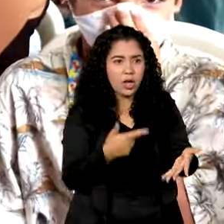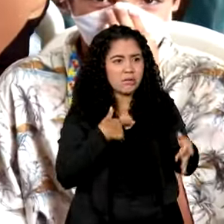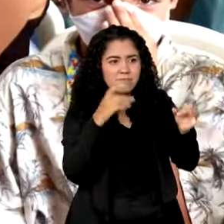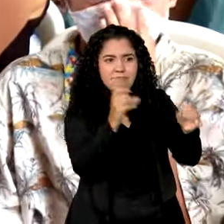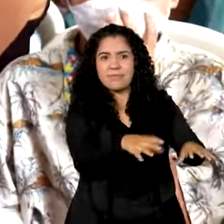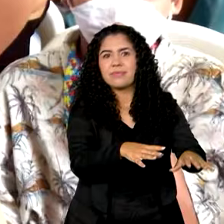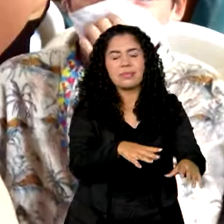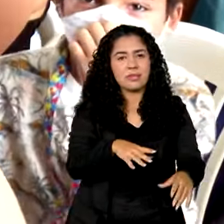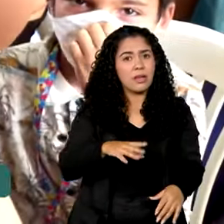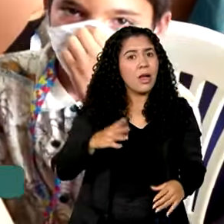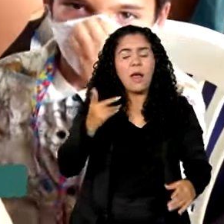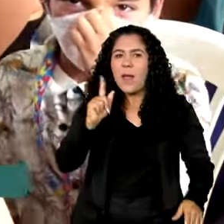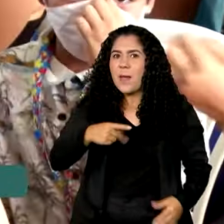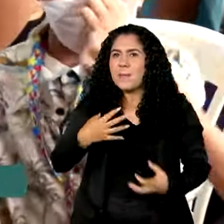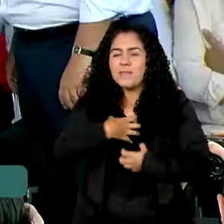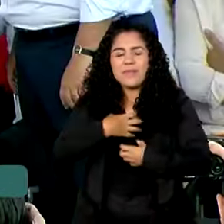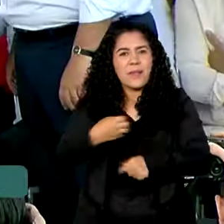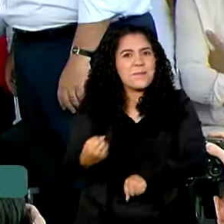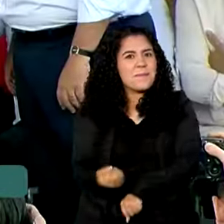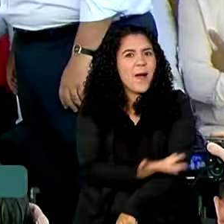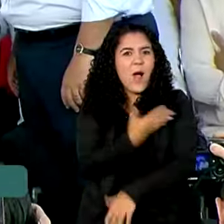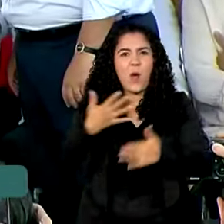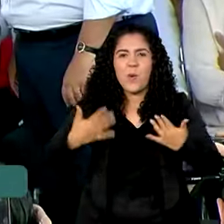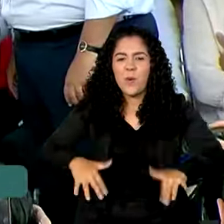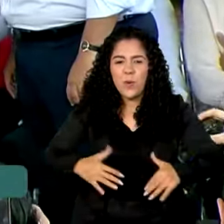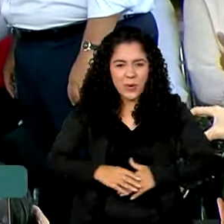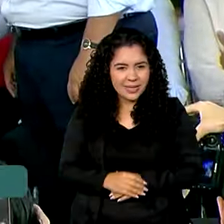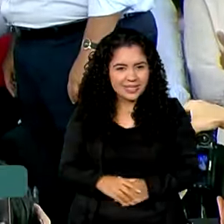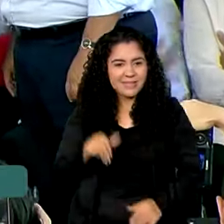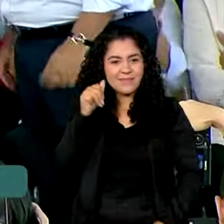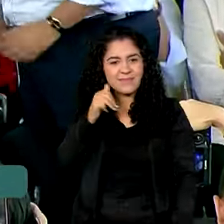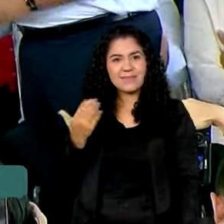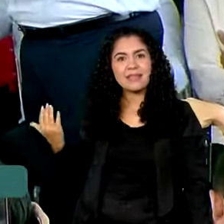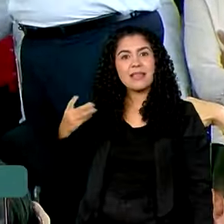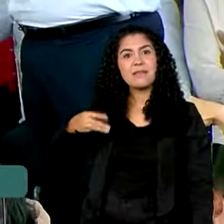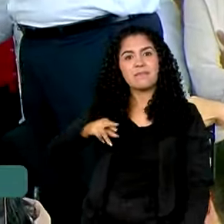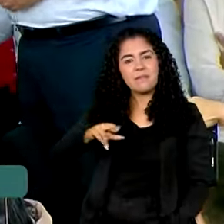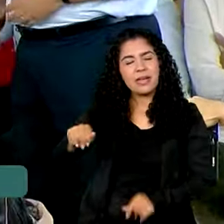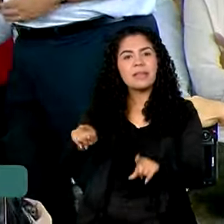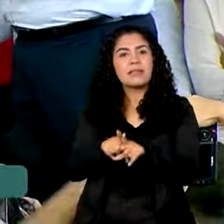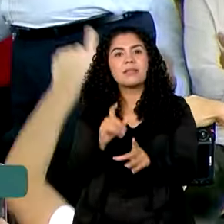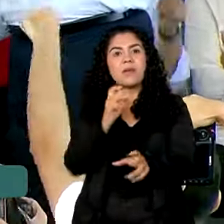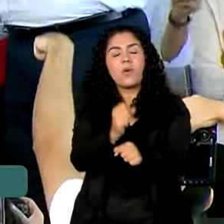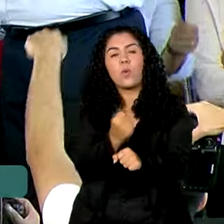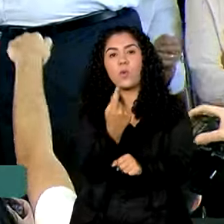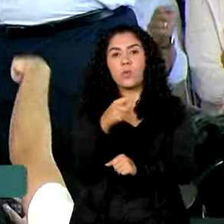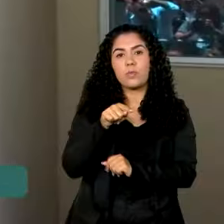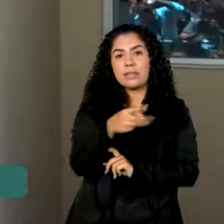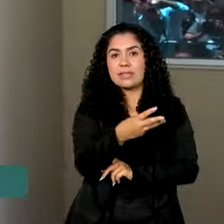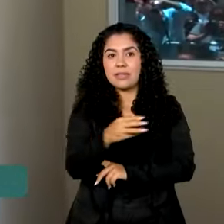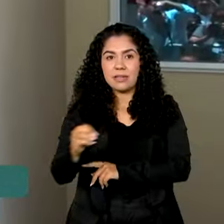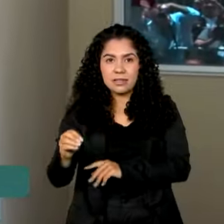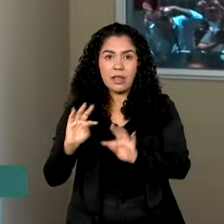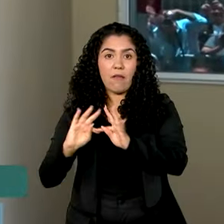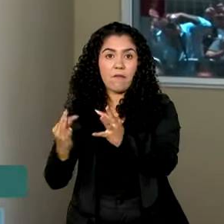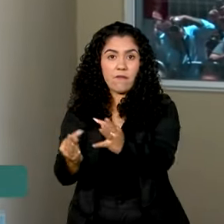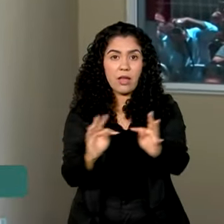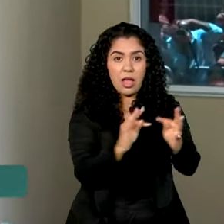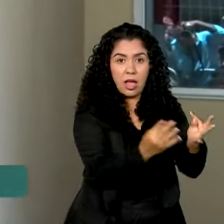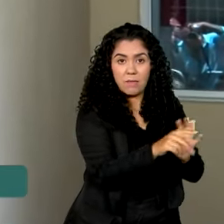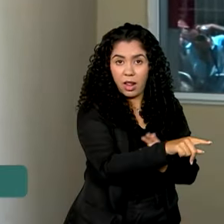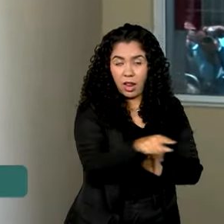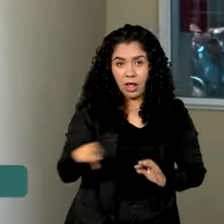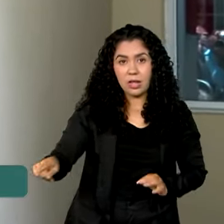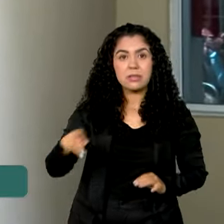Vocês não têm noção. É muita emoção. Assim como a Maria, quase 1.300 famílias de Fortaleza receberam as